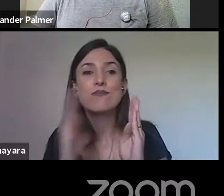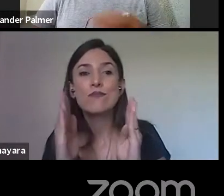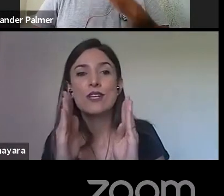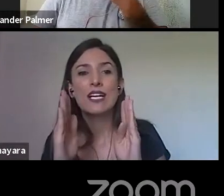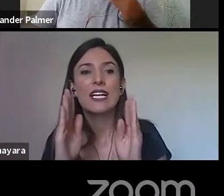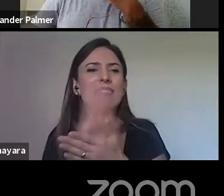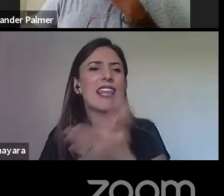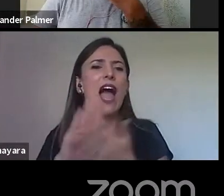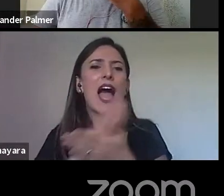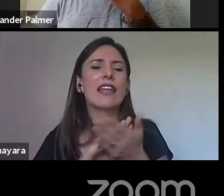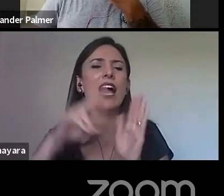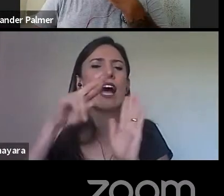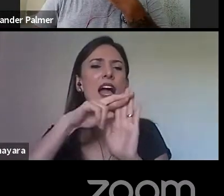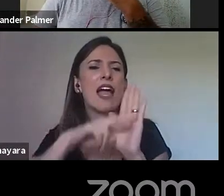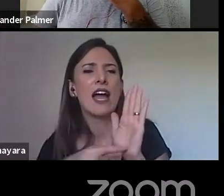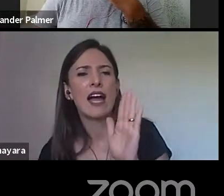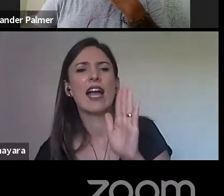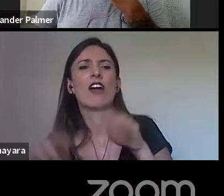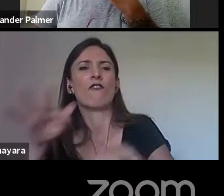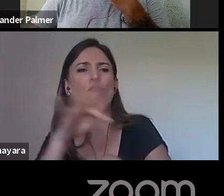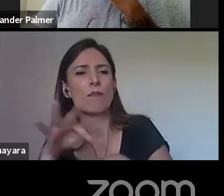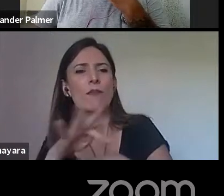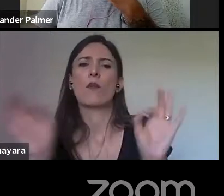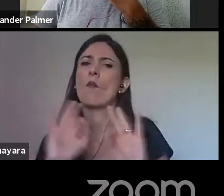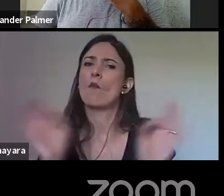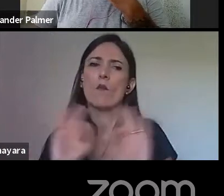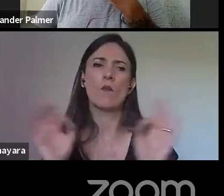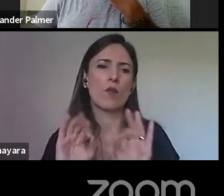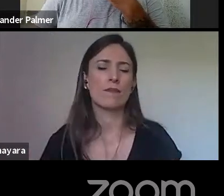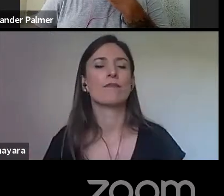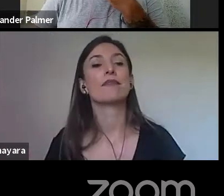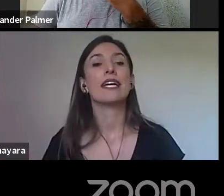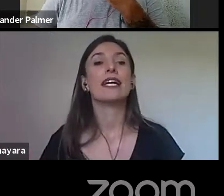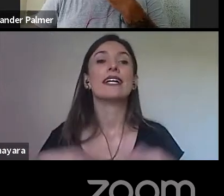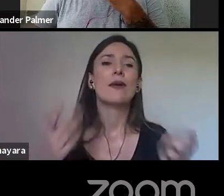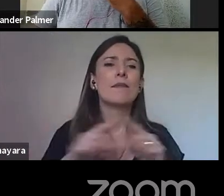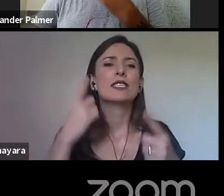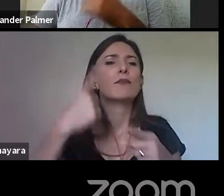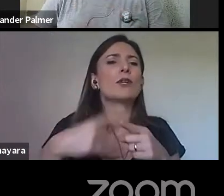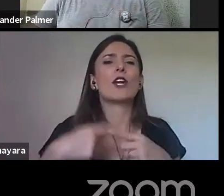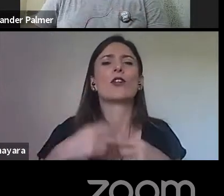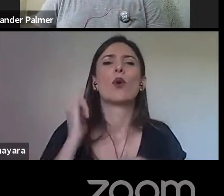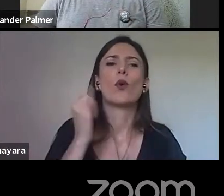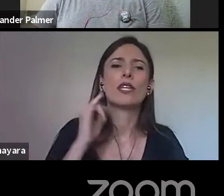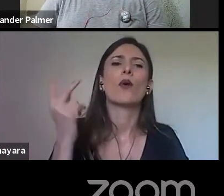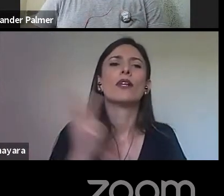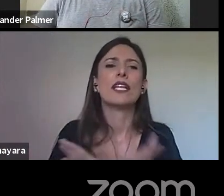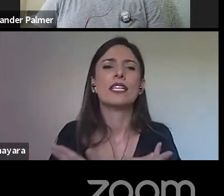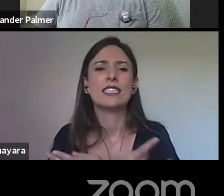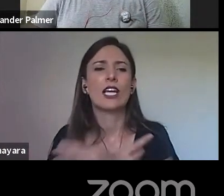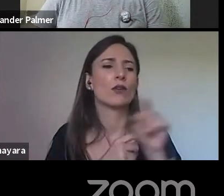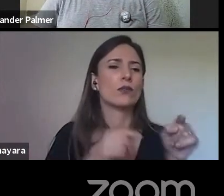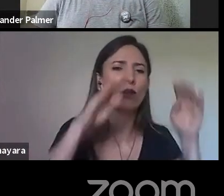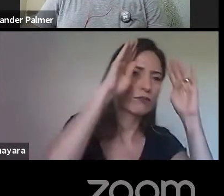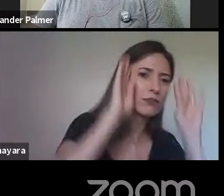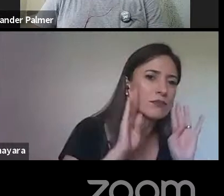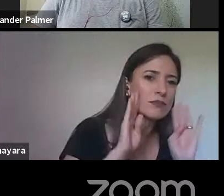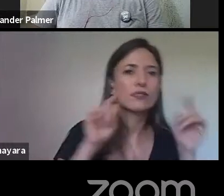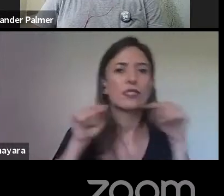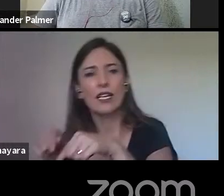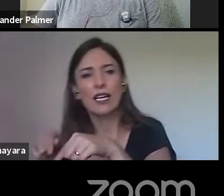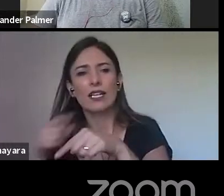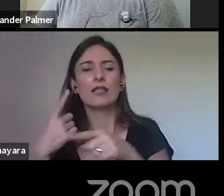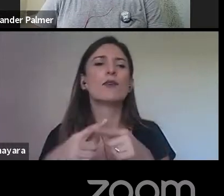só para mostrar as diferenças, mas por que eu estou fazendo todo esse caminho aqui? A gente teve, pelo levantamento que eu